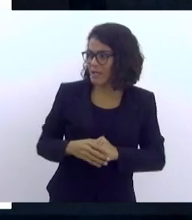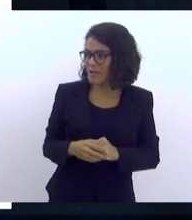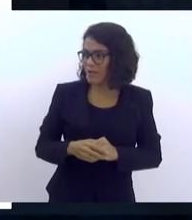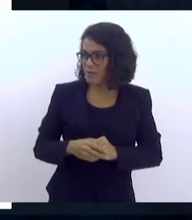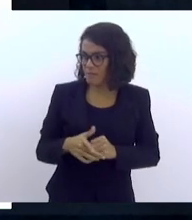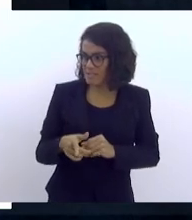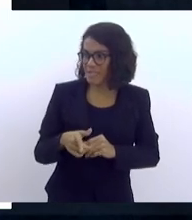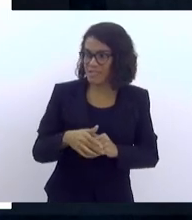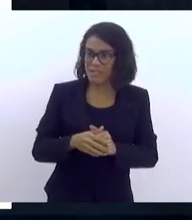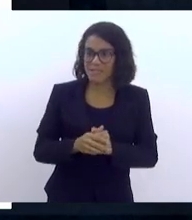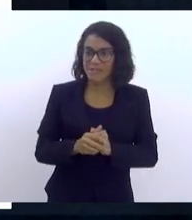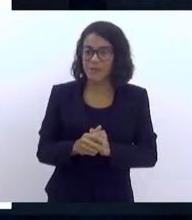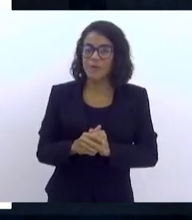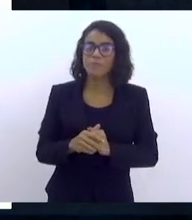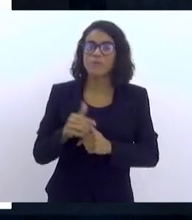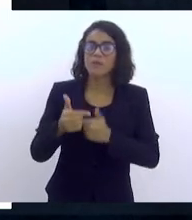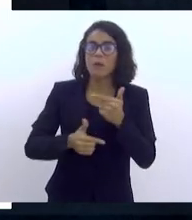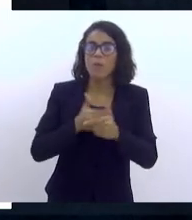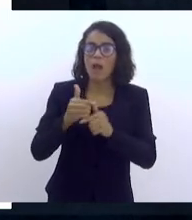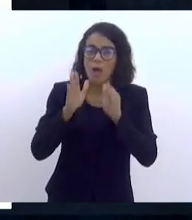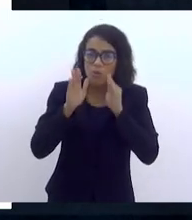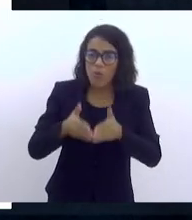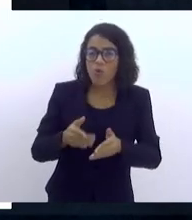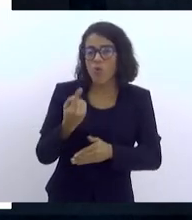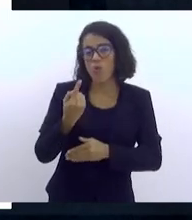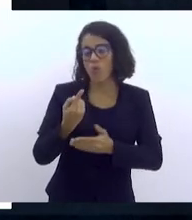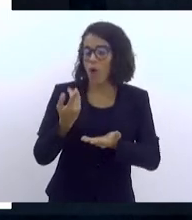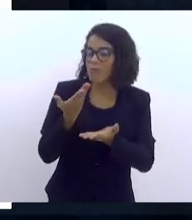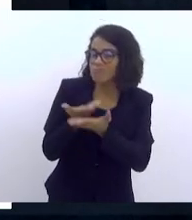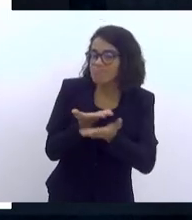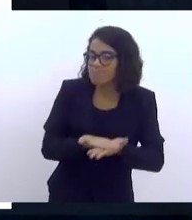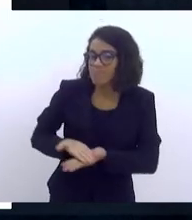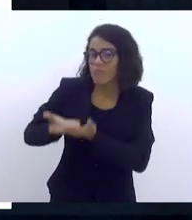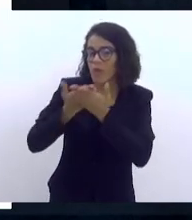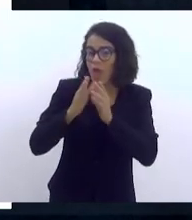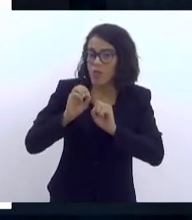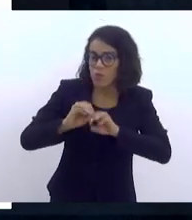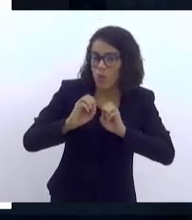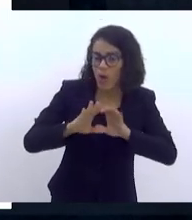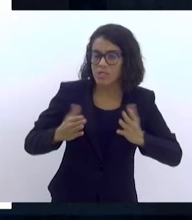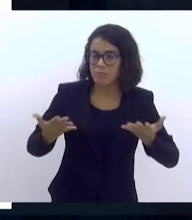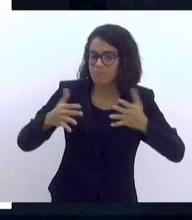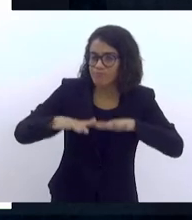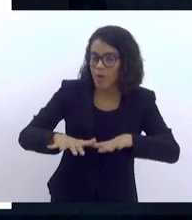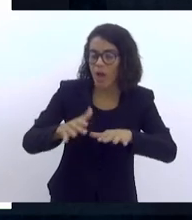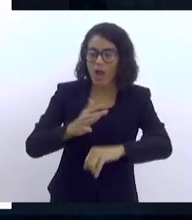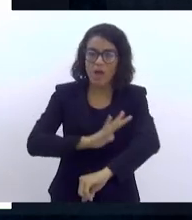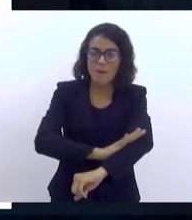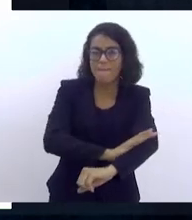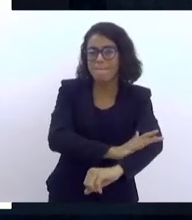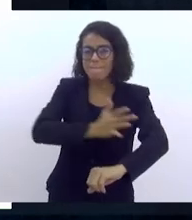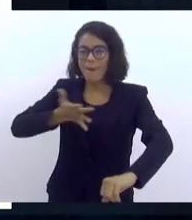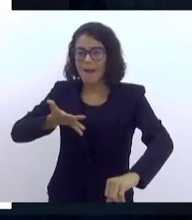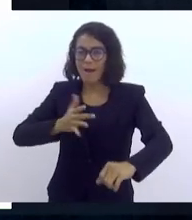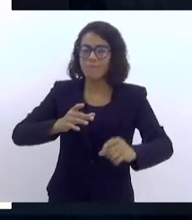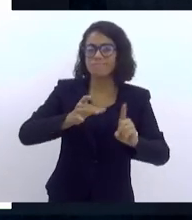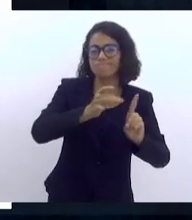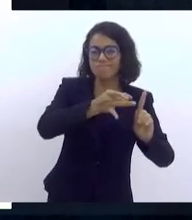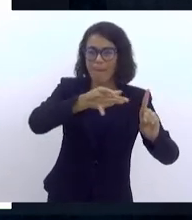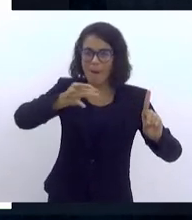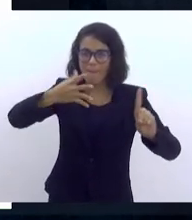trabalhar por uma educação inclusiva, antirracista, antihomofóbica,